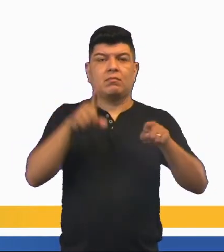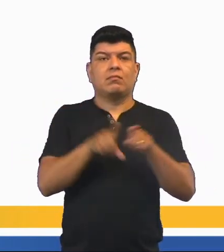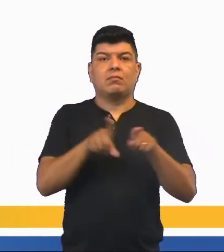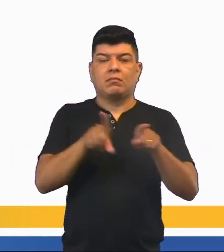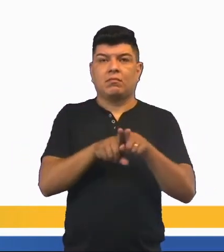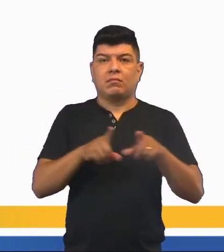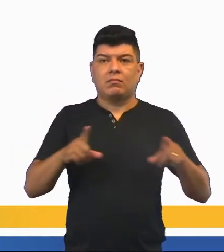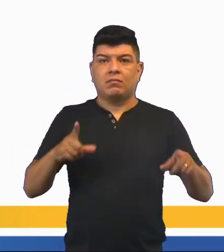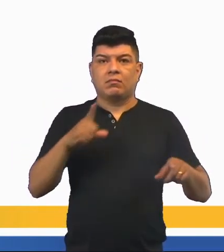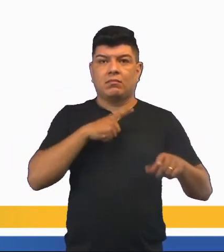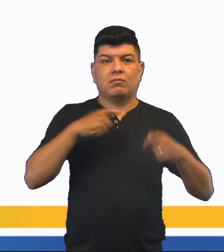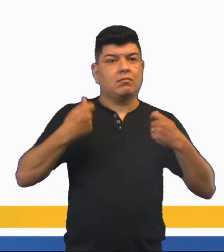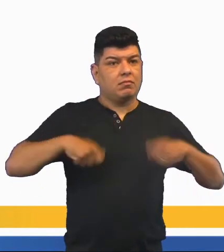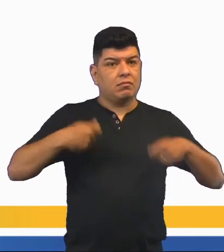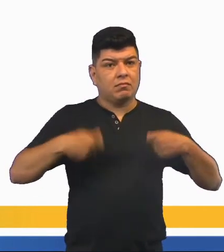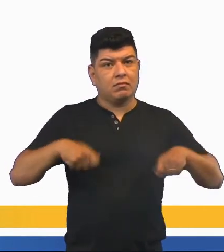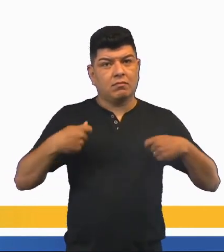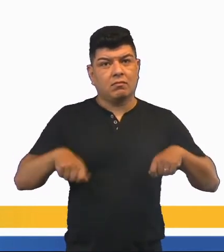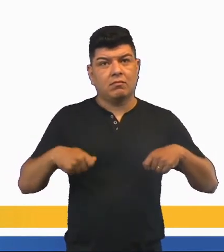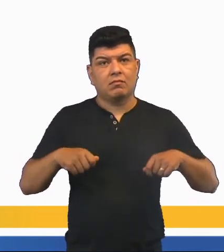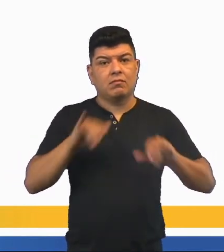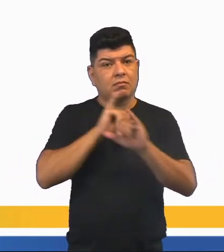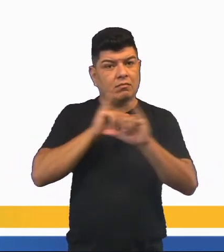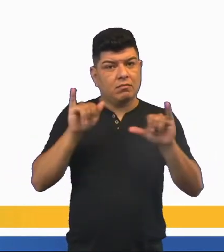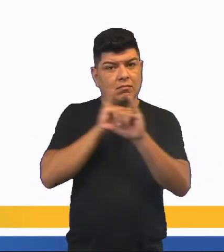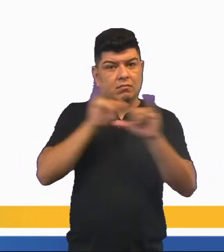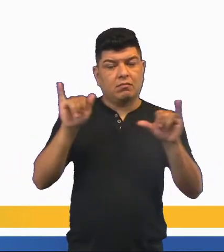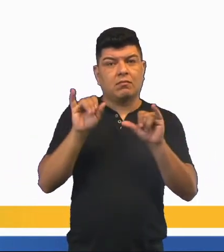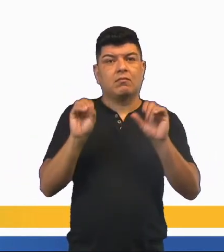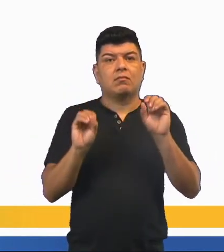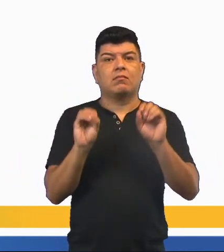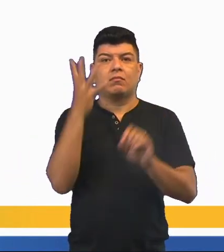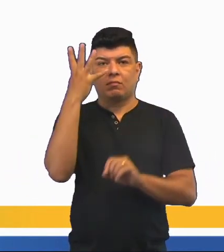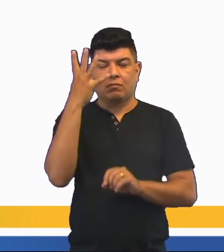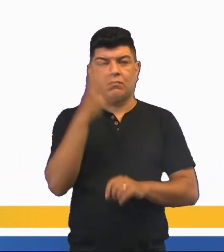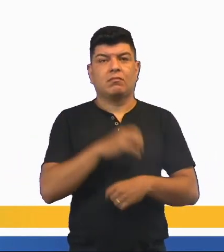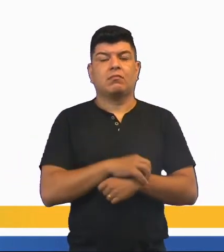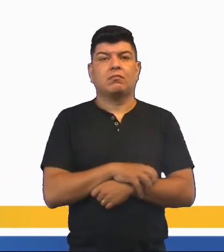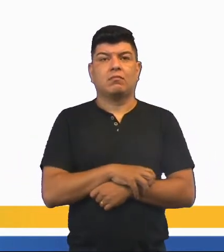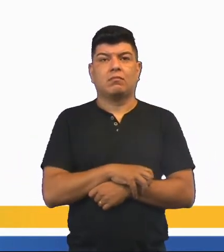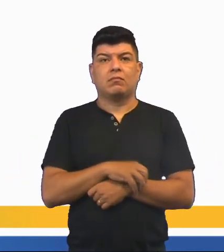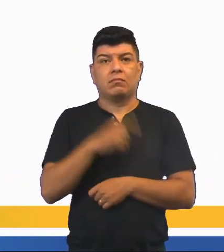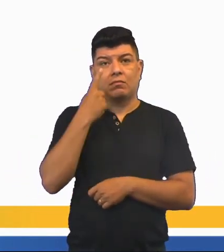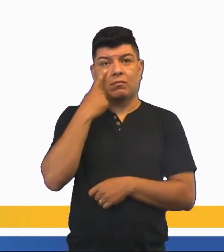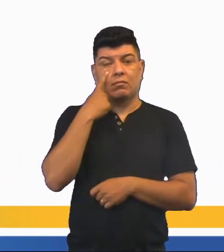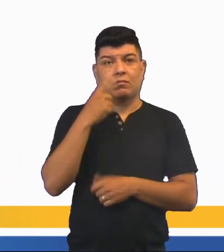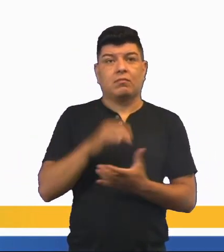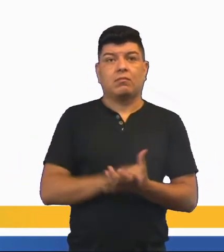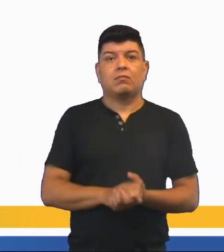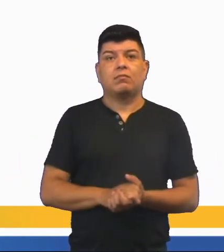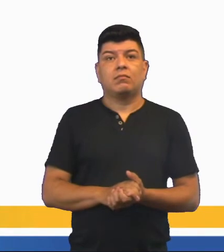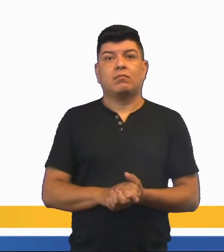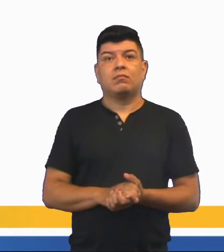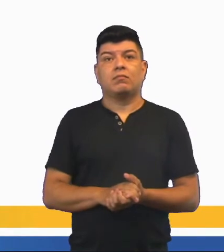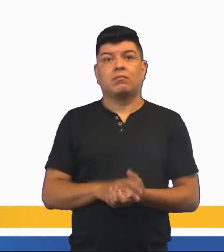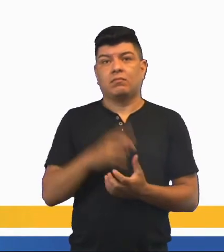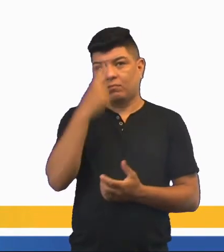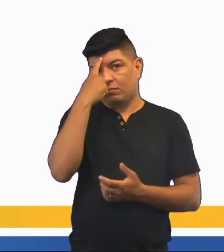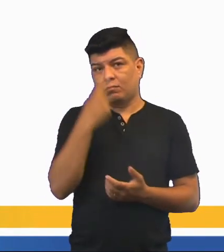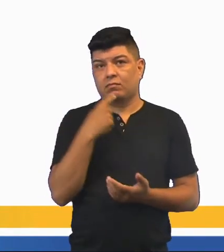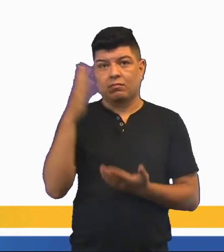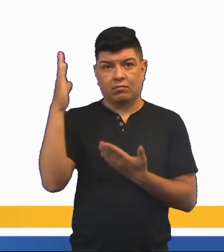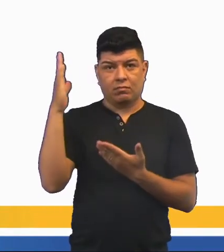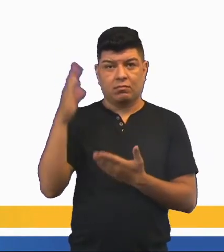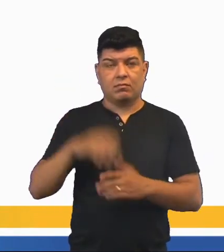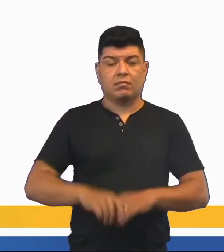Enfim, eles tinham necessidade de divulgar o que estava acontecendo. Observe aí essa imagem.